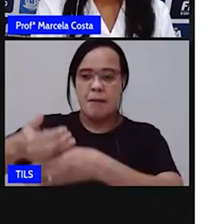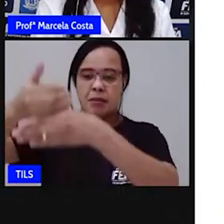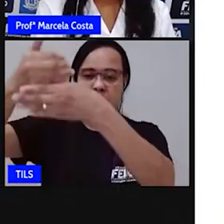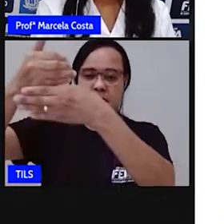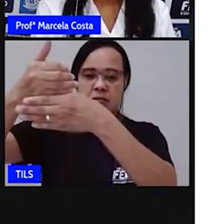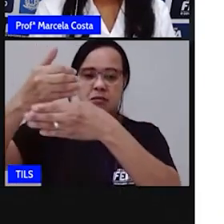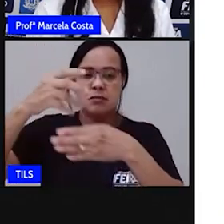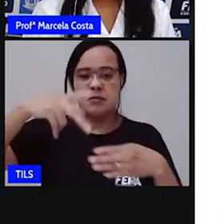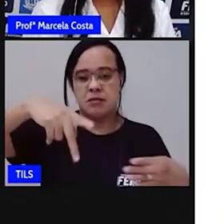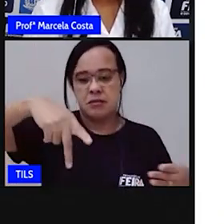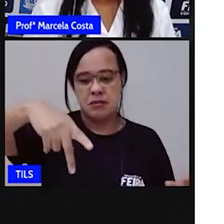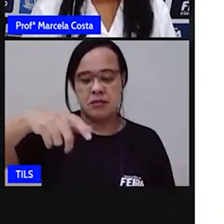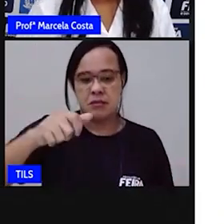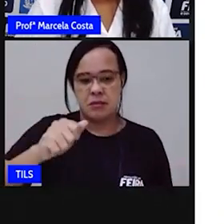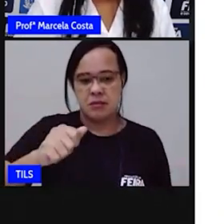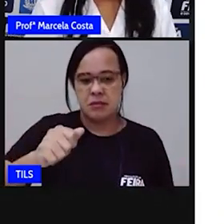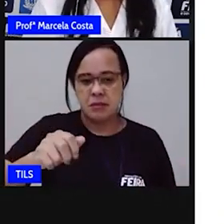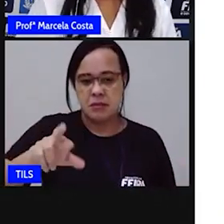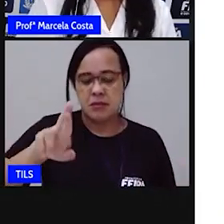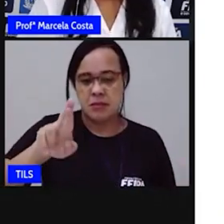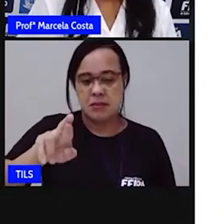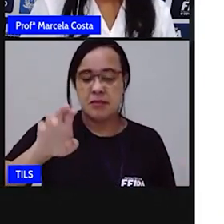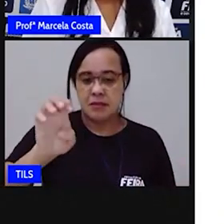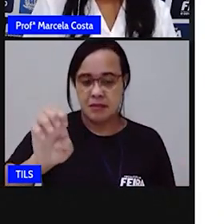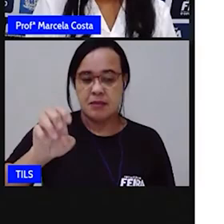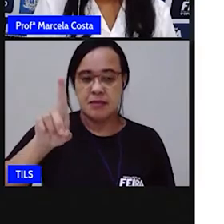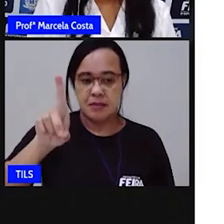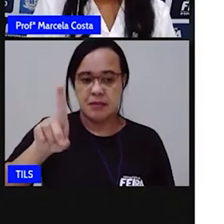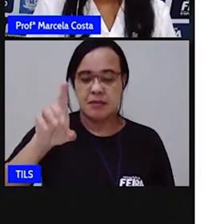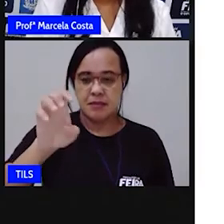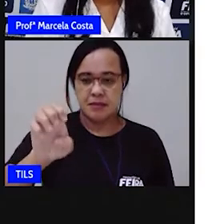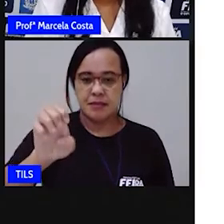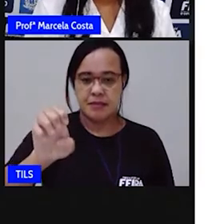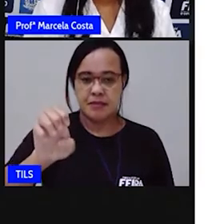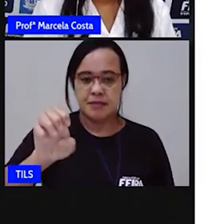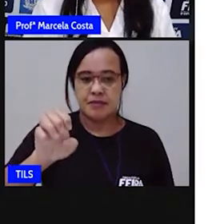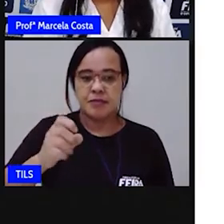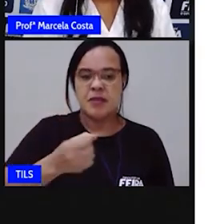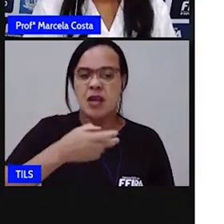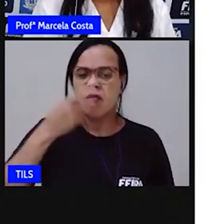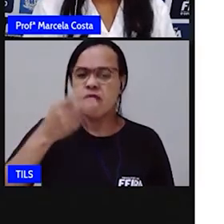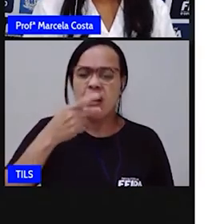Parede. Quantas vezes você abriu a boca para falar?